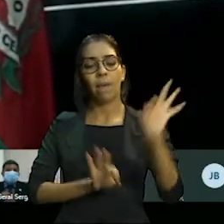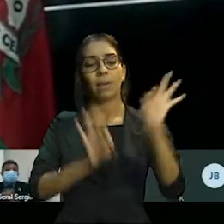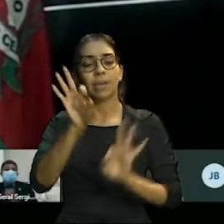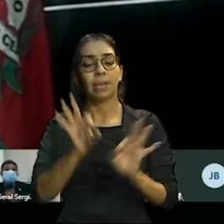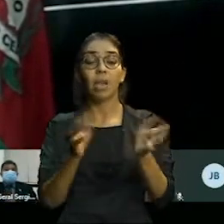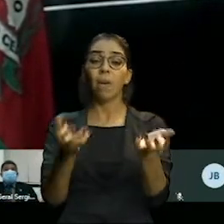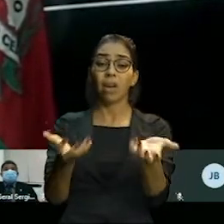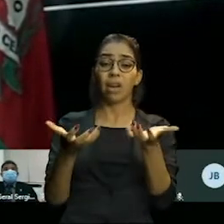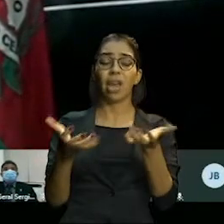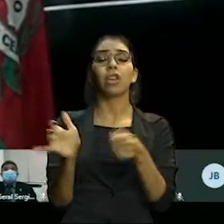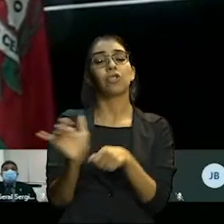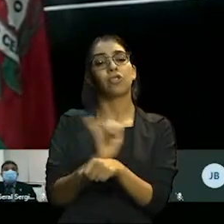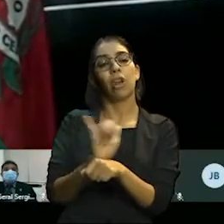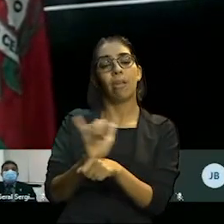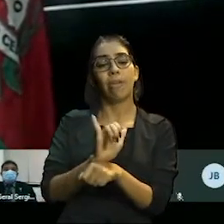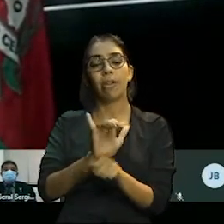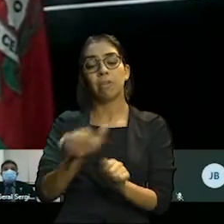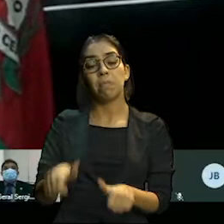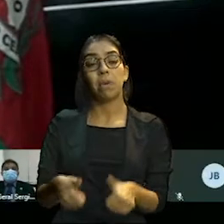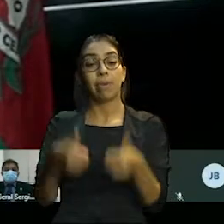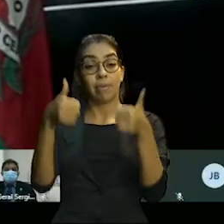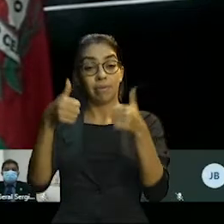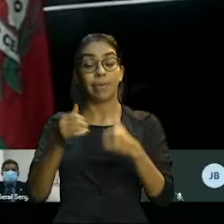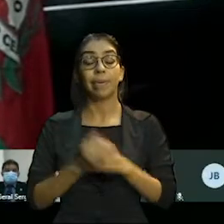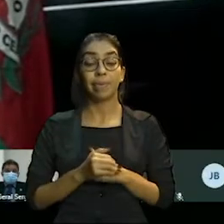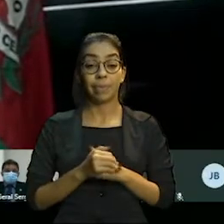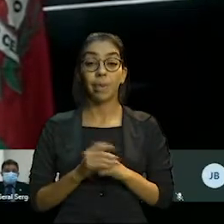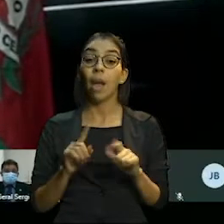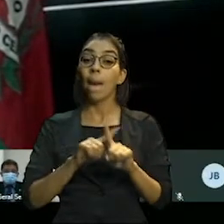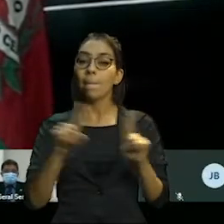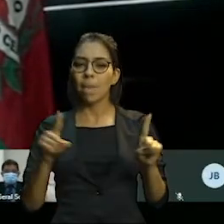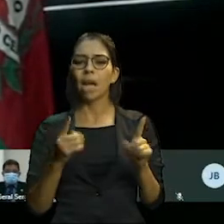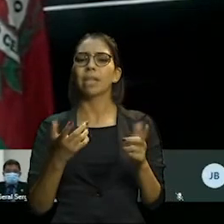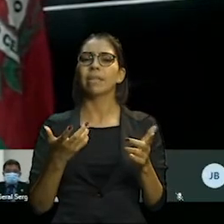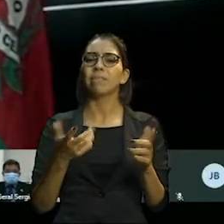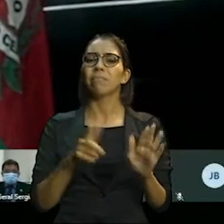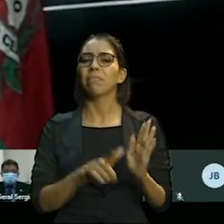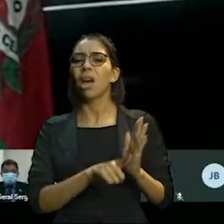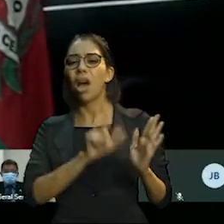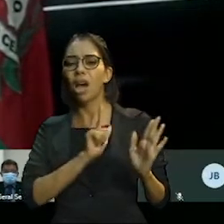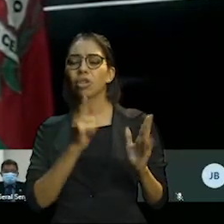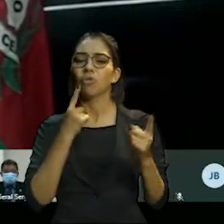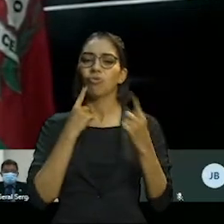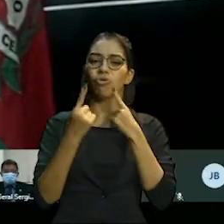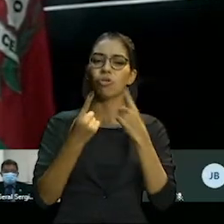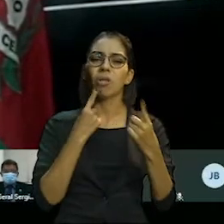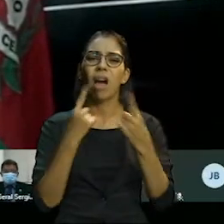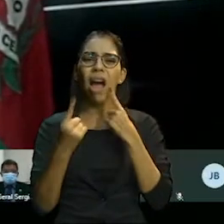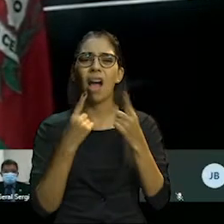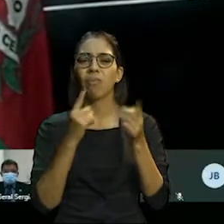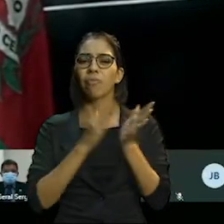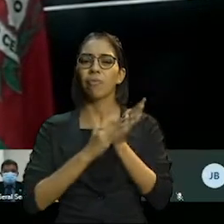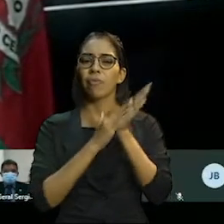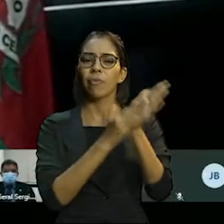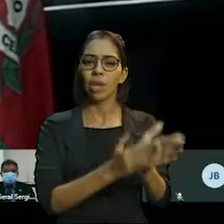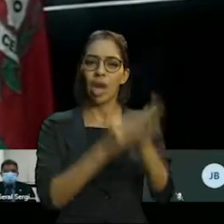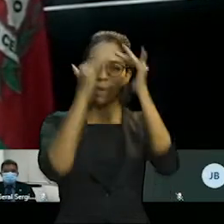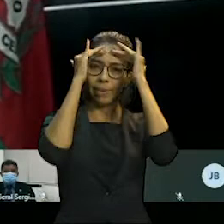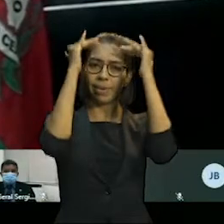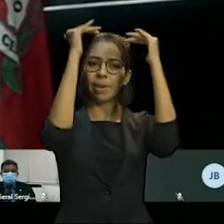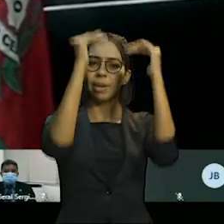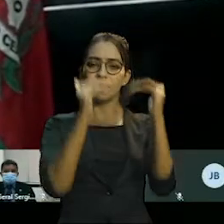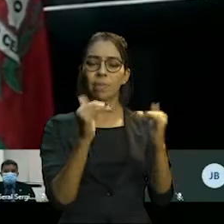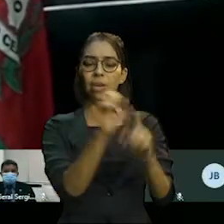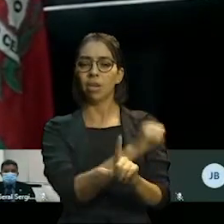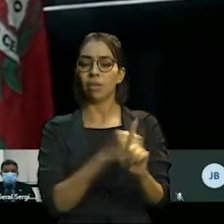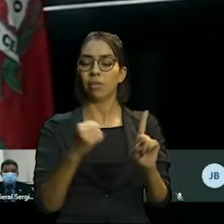saídas e avanços. Tudo com lastro no diálogo construtivo, leal, respeitoso,